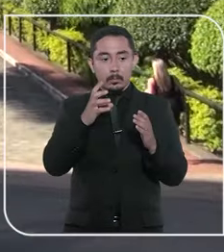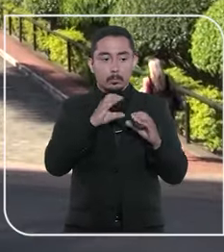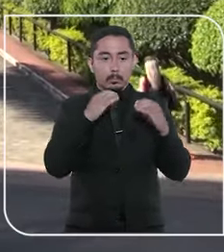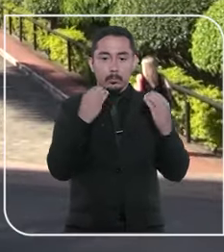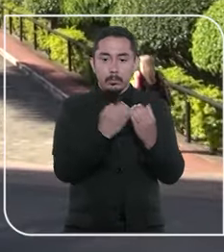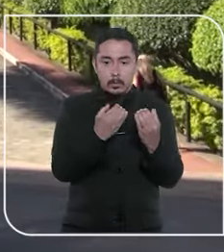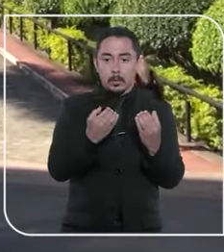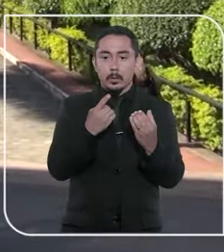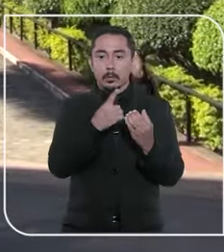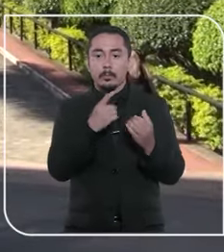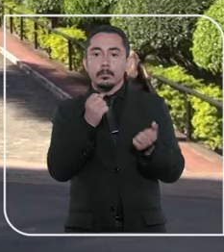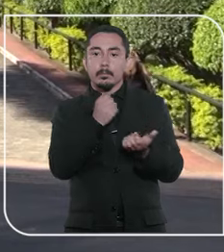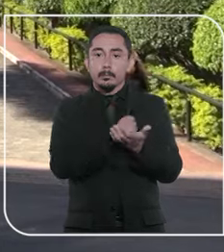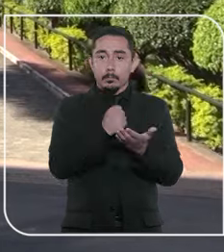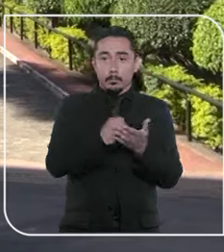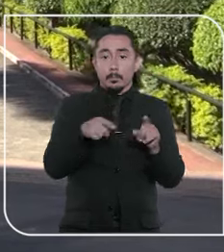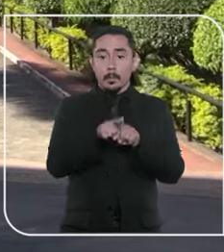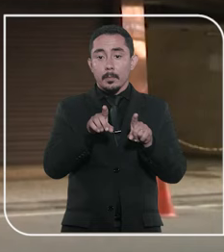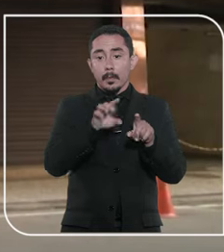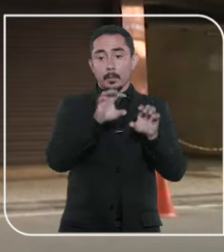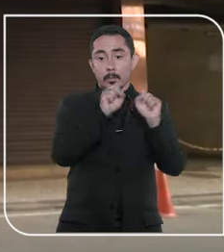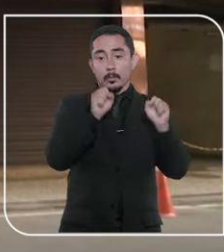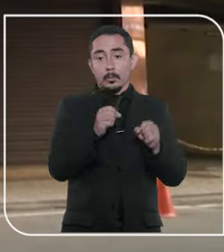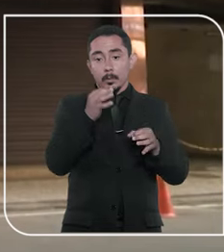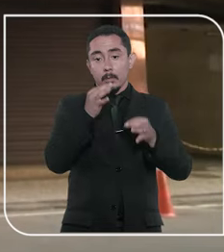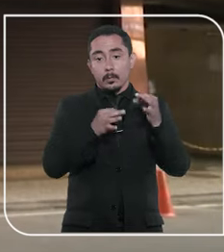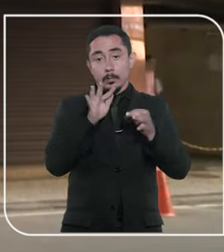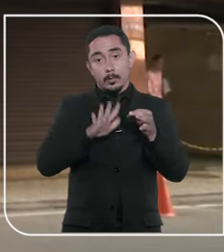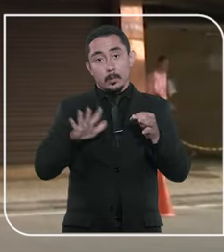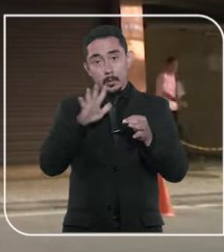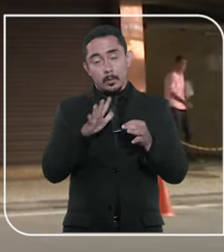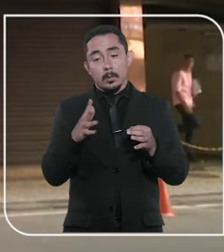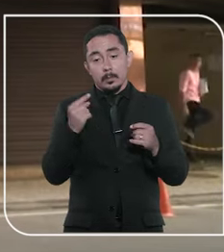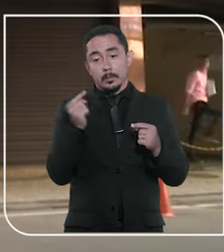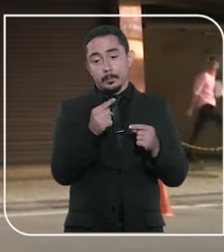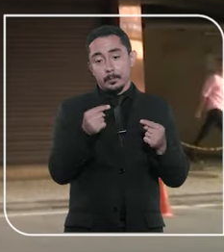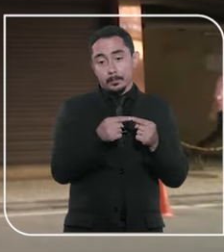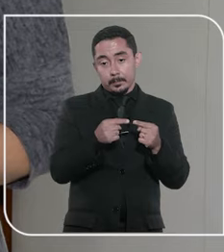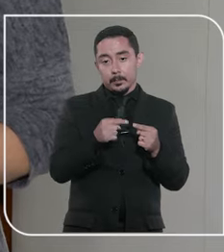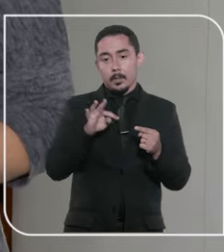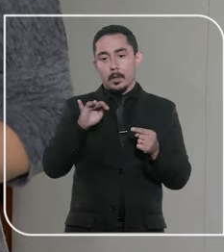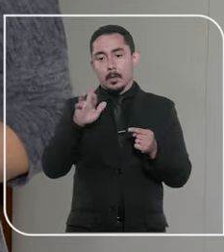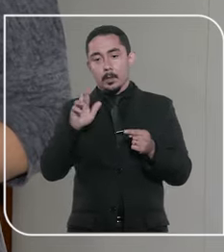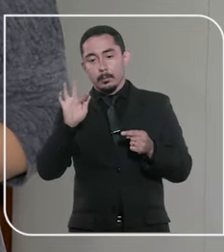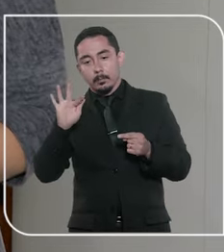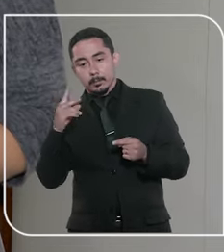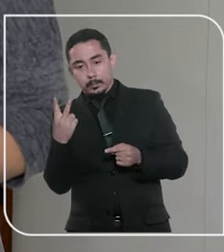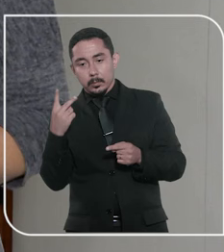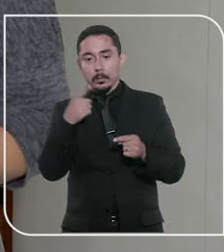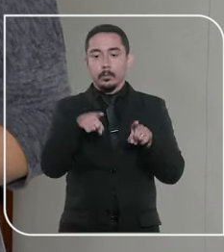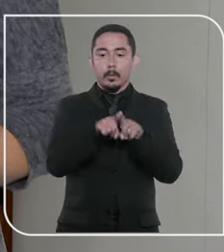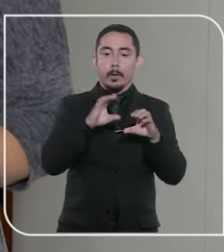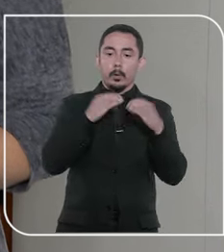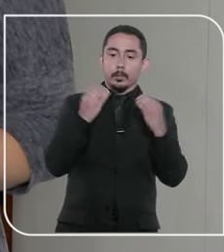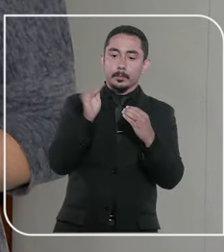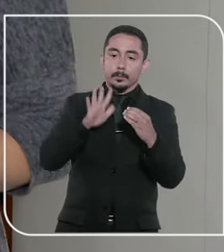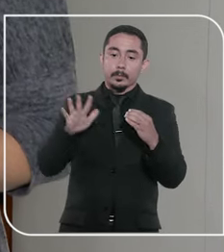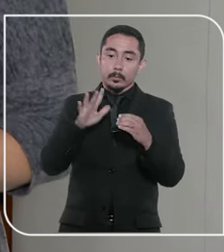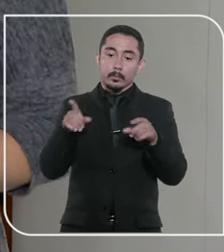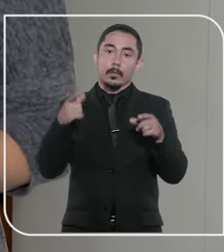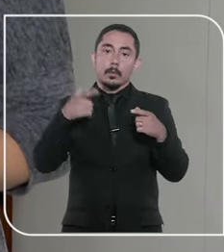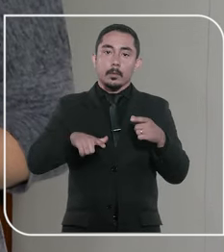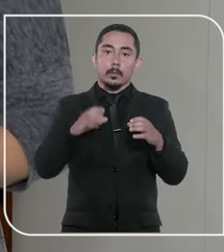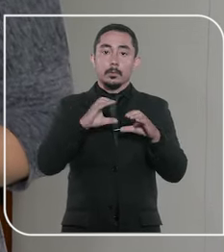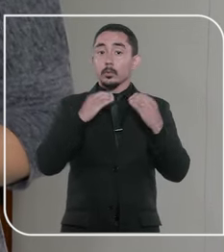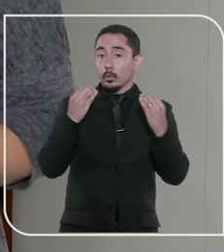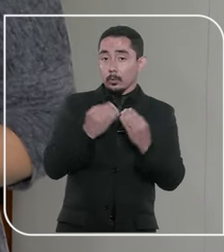decisão foi favorável ao Conselho em primeiro grau e no Tribunal Regional Federal da segunda região. De acordo com o TRF2, o Conselho